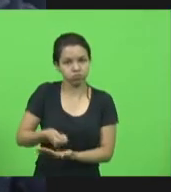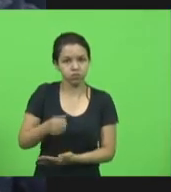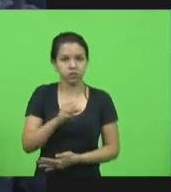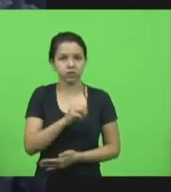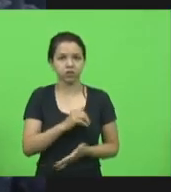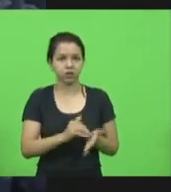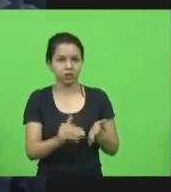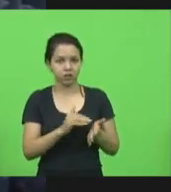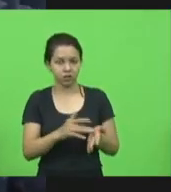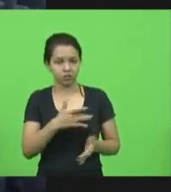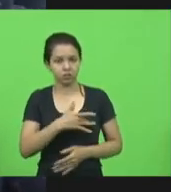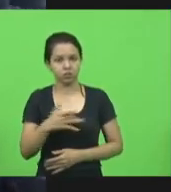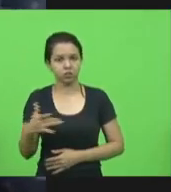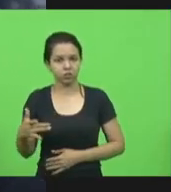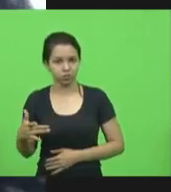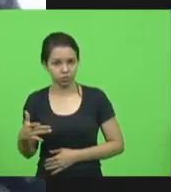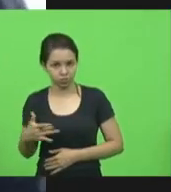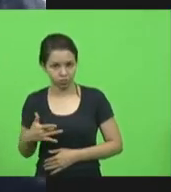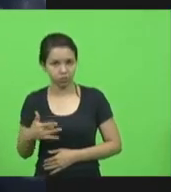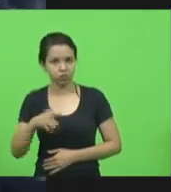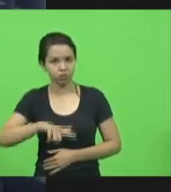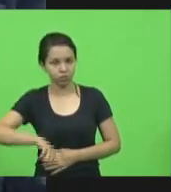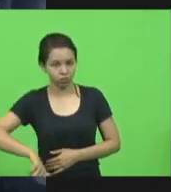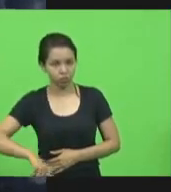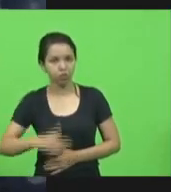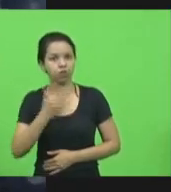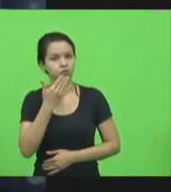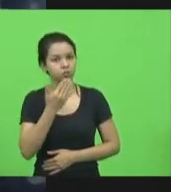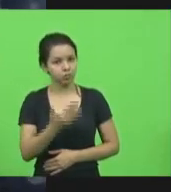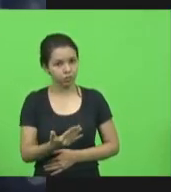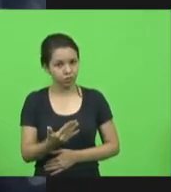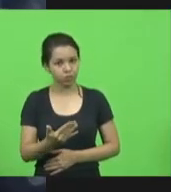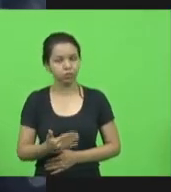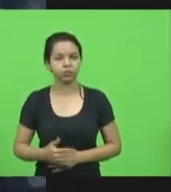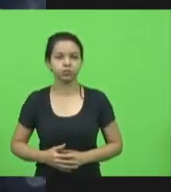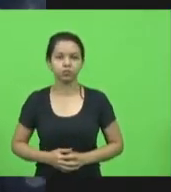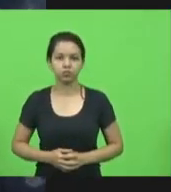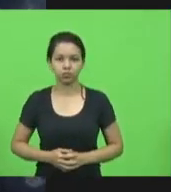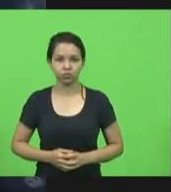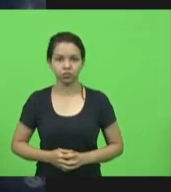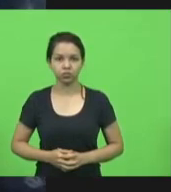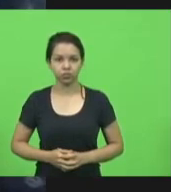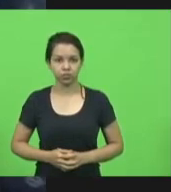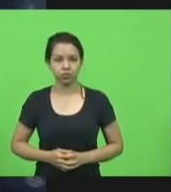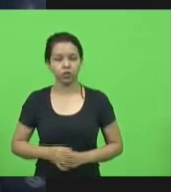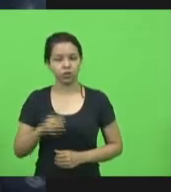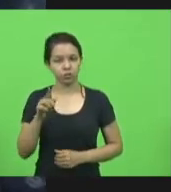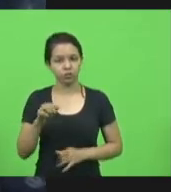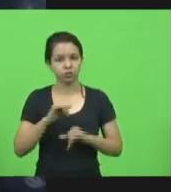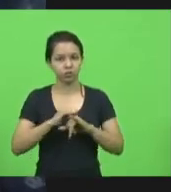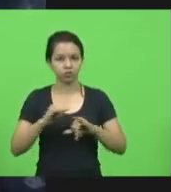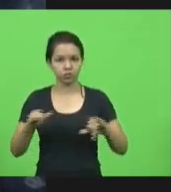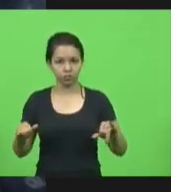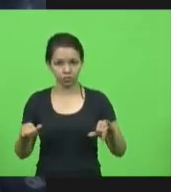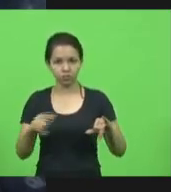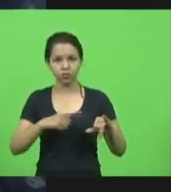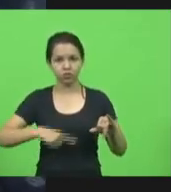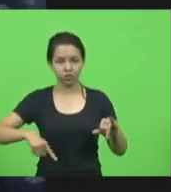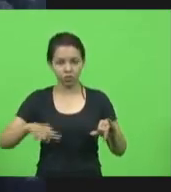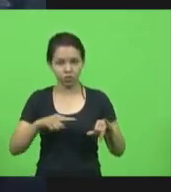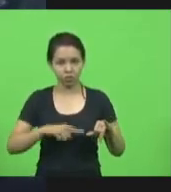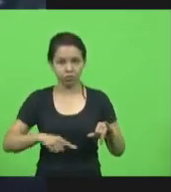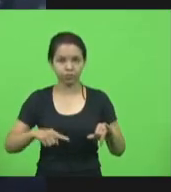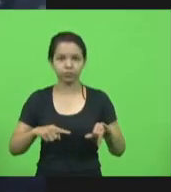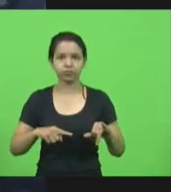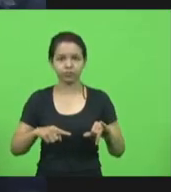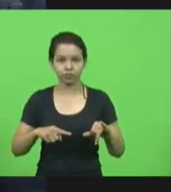Saúde e faço aqui mais uma vez esse apelo, desde que ele informa que tenhamos aí em